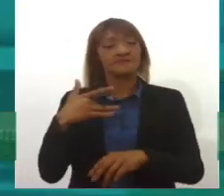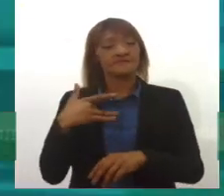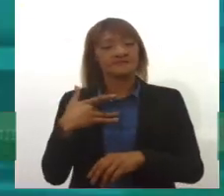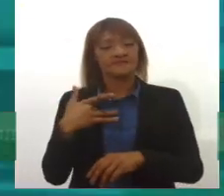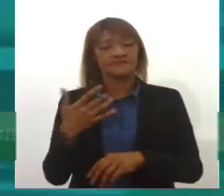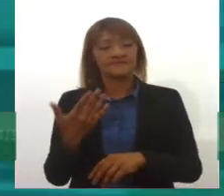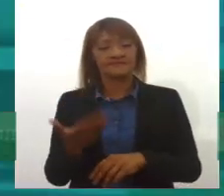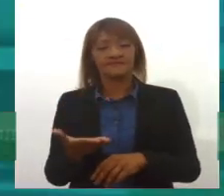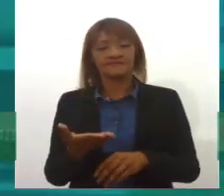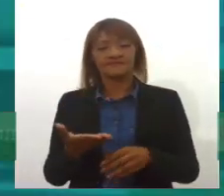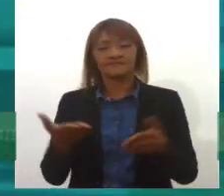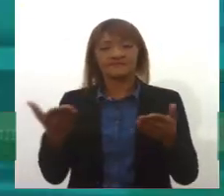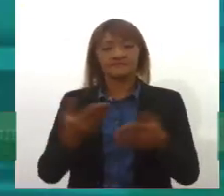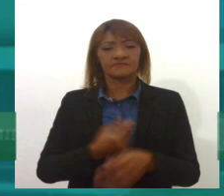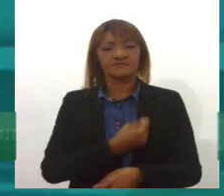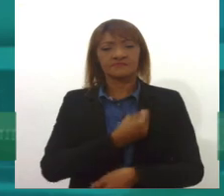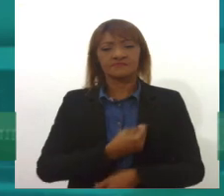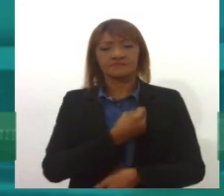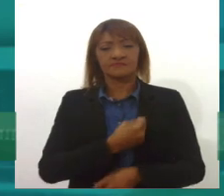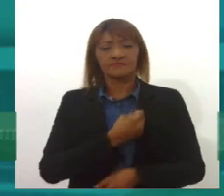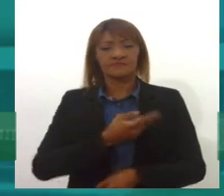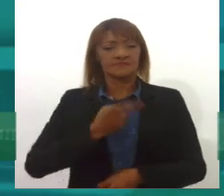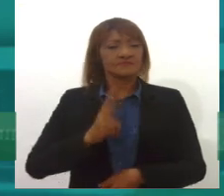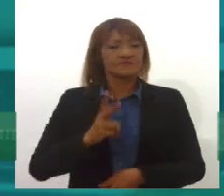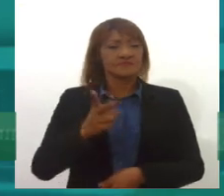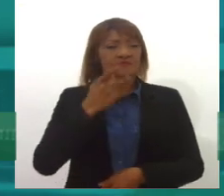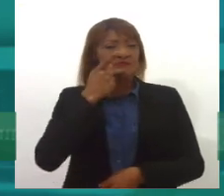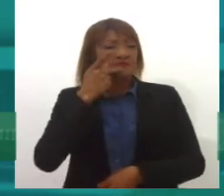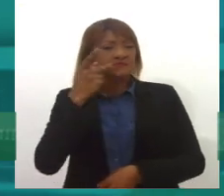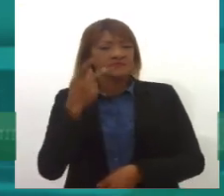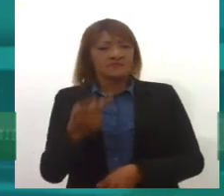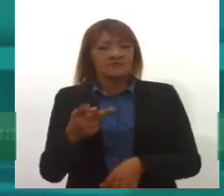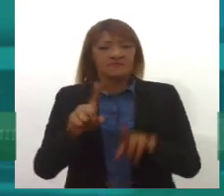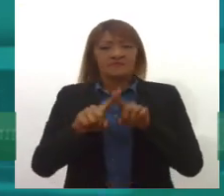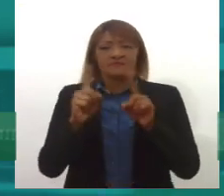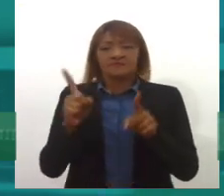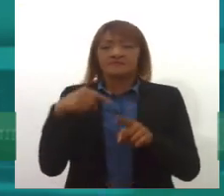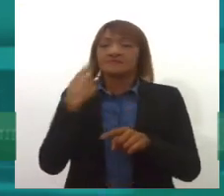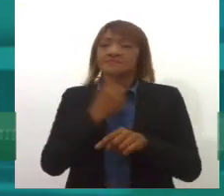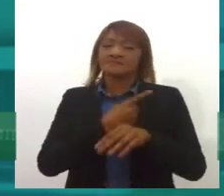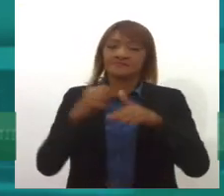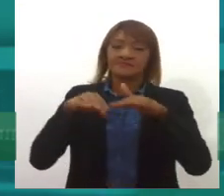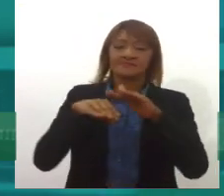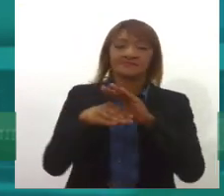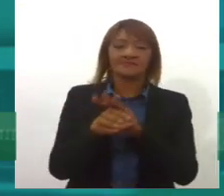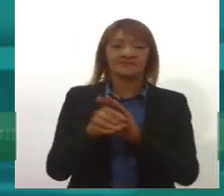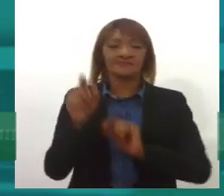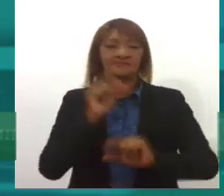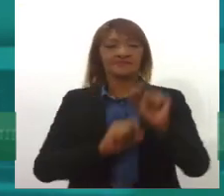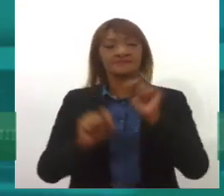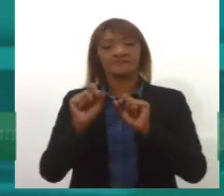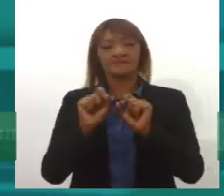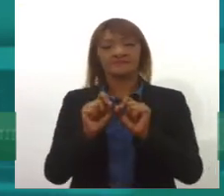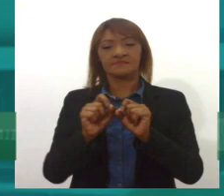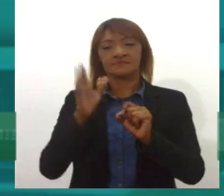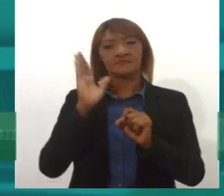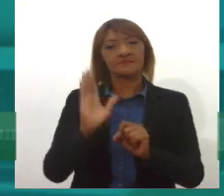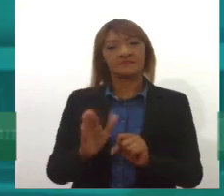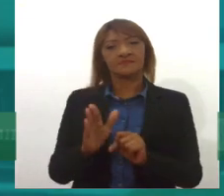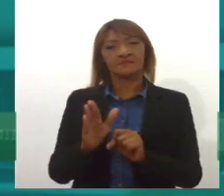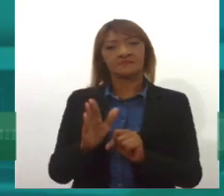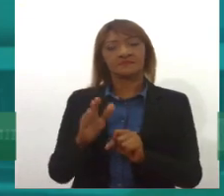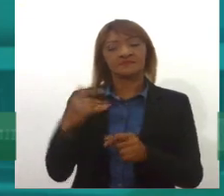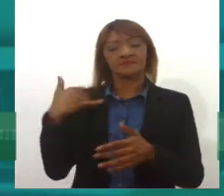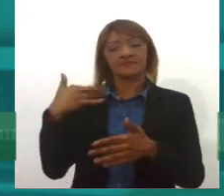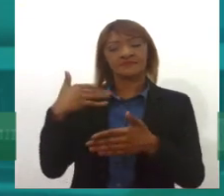simbólico para a gente, é um momento em que se fala muito de saúde mental, mas a gente costuma dizer que a gente trabalha com ela durante o ano inteiro,